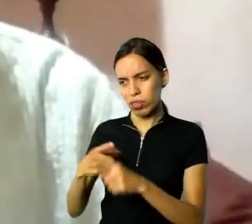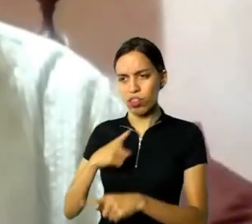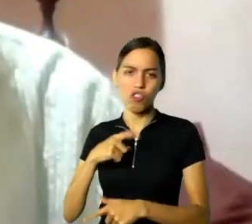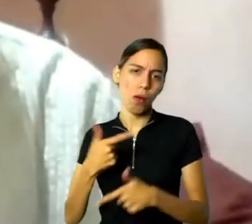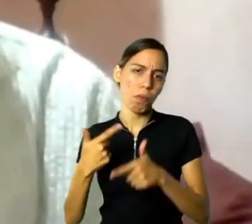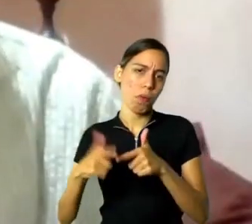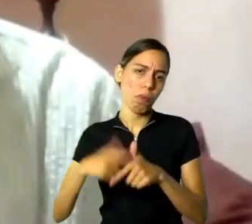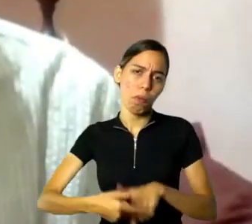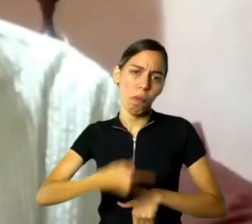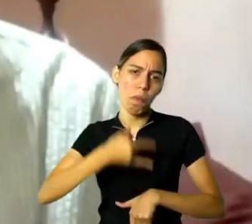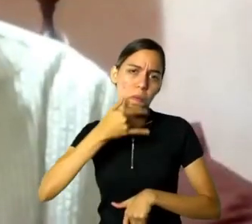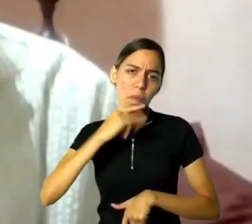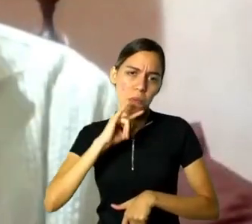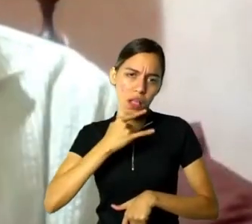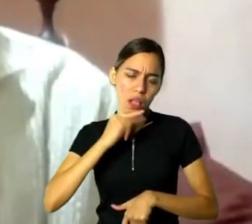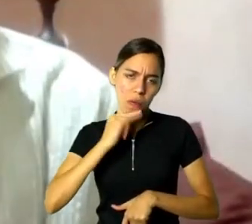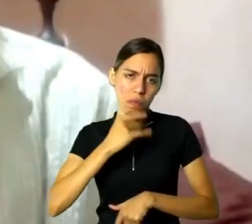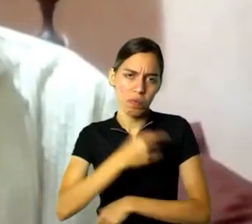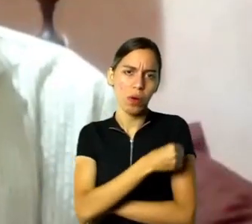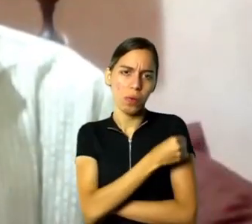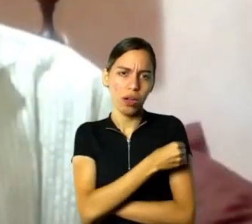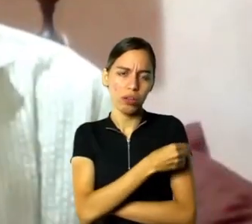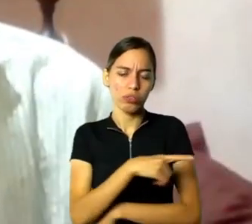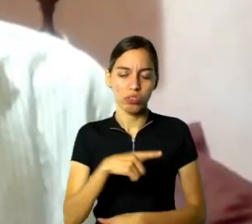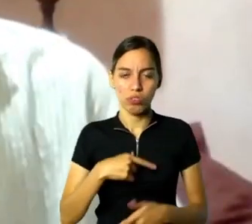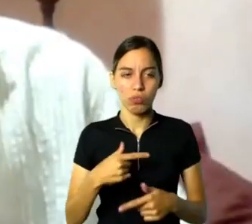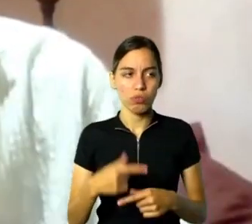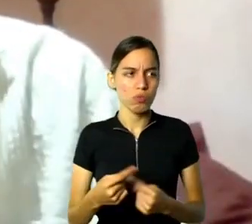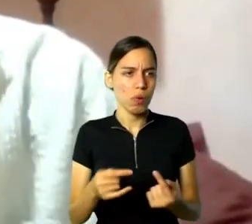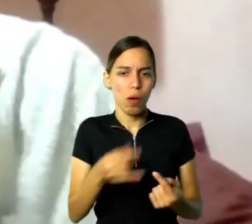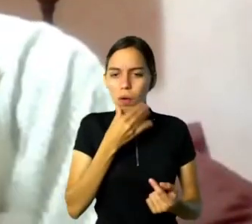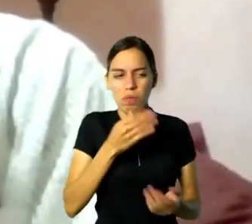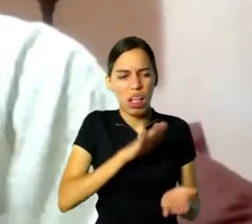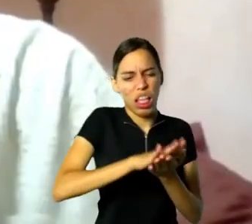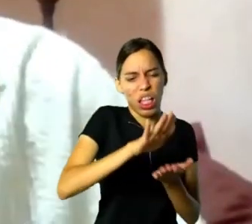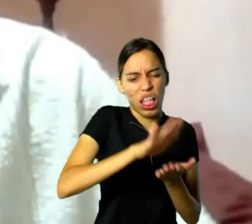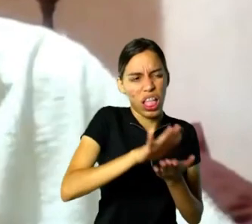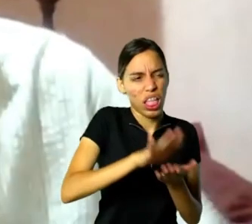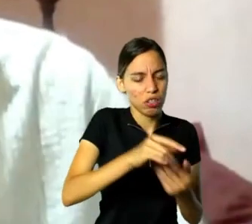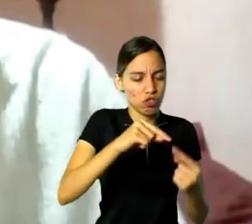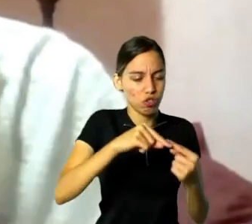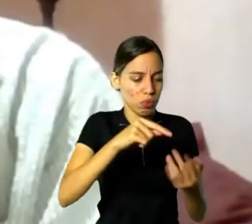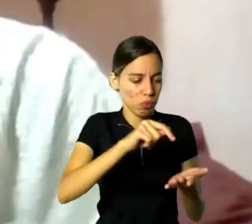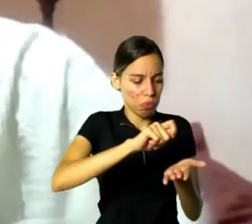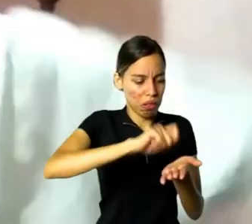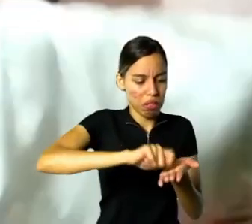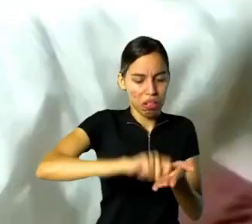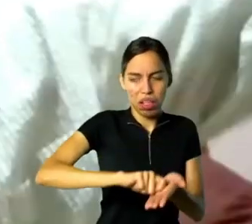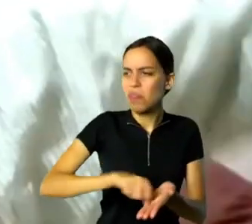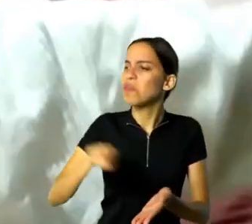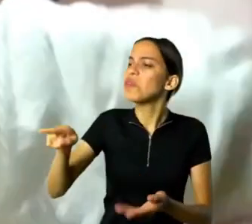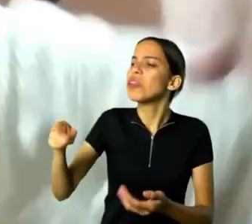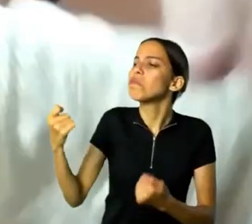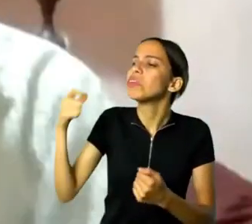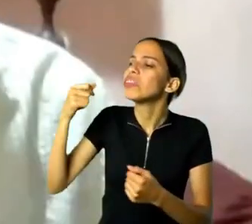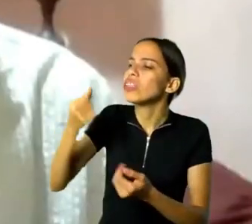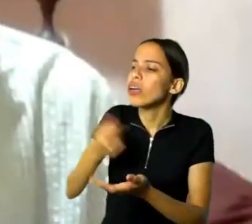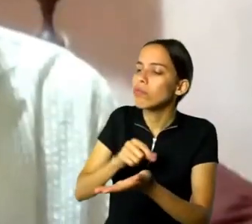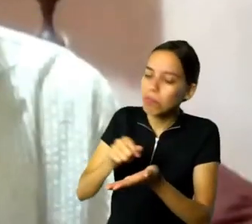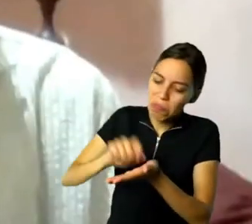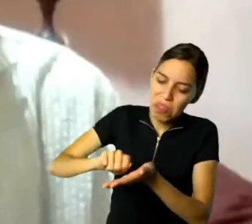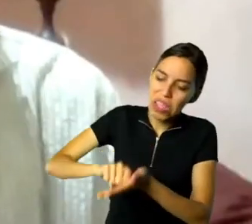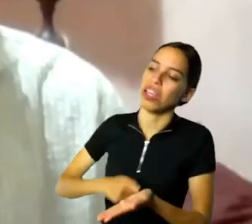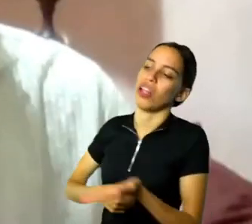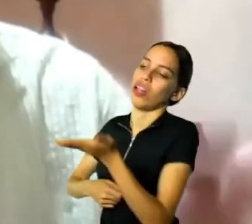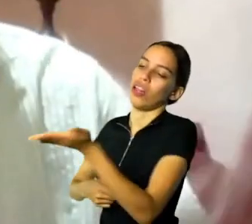sem amanhã, não vai haver amanhã, assim, de assinar cheque, sim, para todo mundo em branco, assim, sair distribuindo,